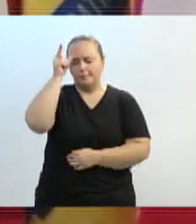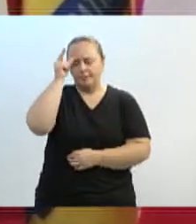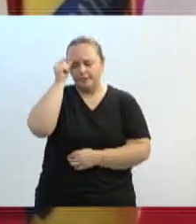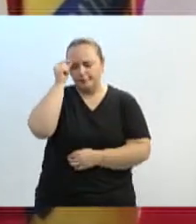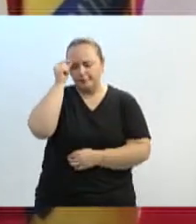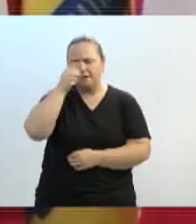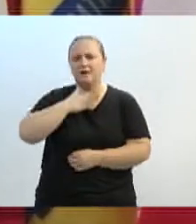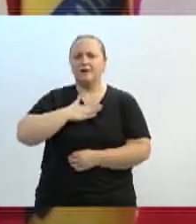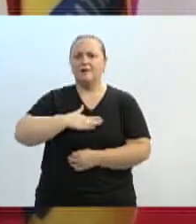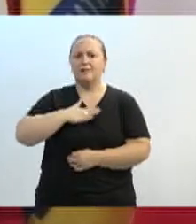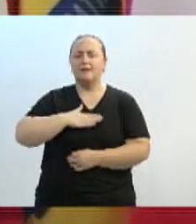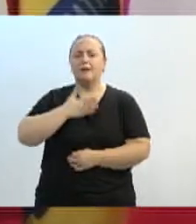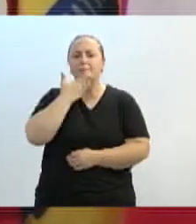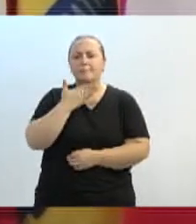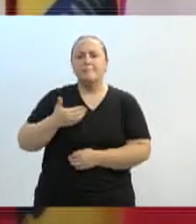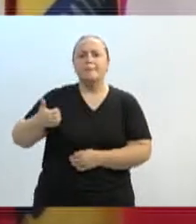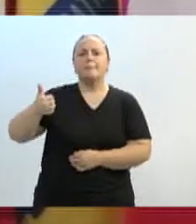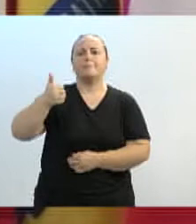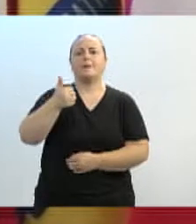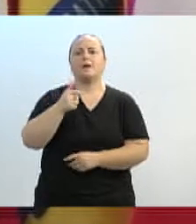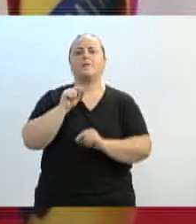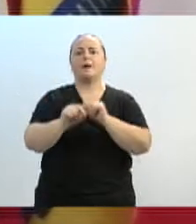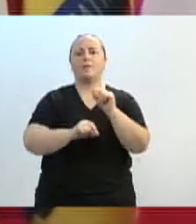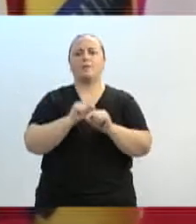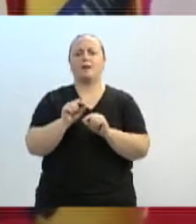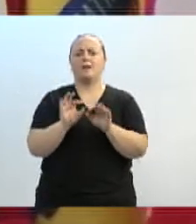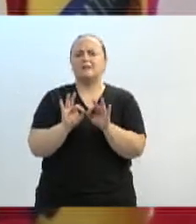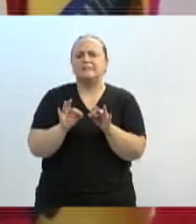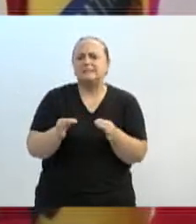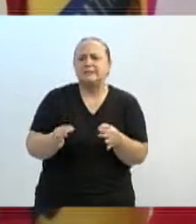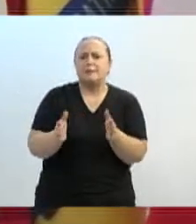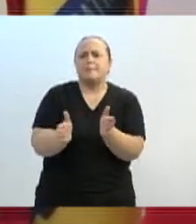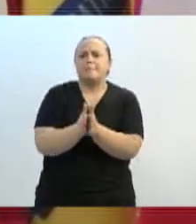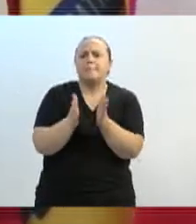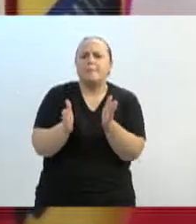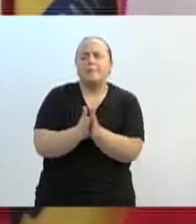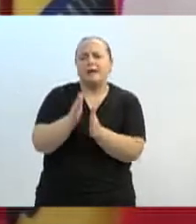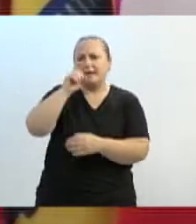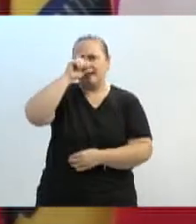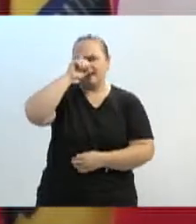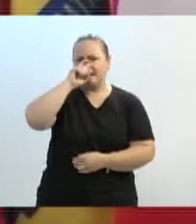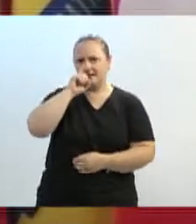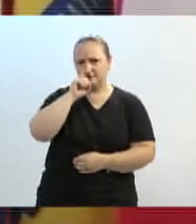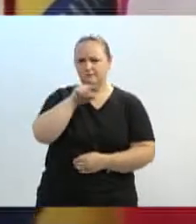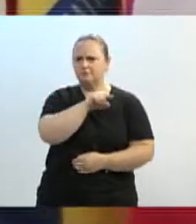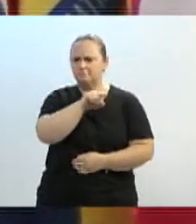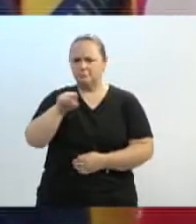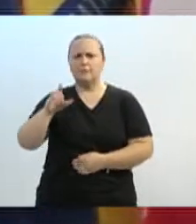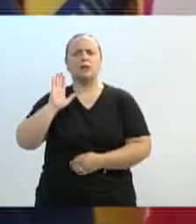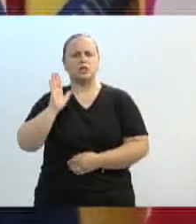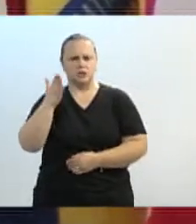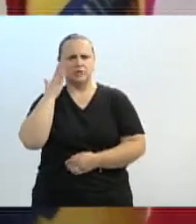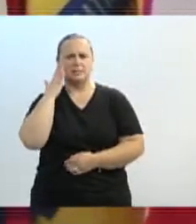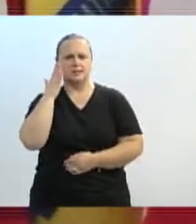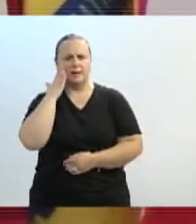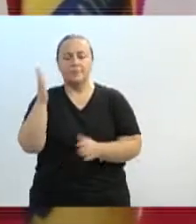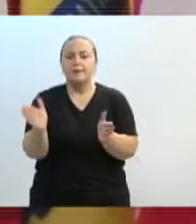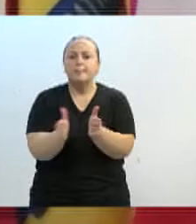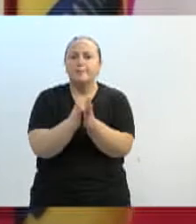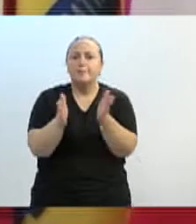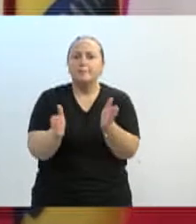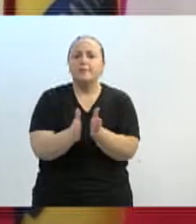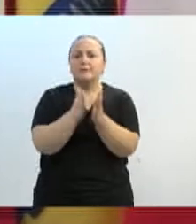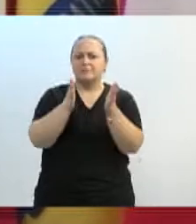aqui na cidade de Blumenau. Creio os senhores já estão familiarizados a respeito do tema da pobreza menstrual, justamente